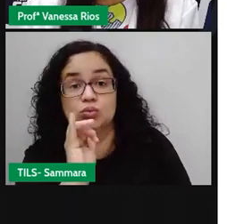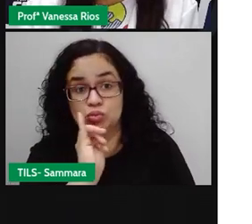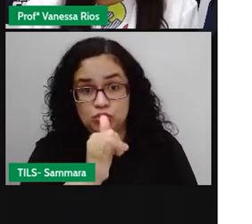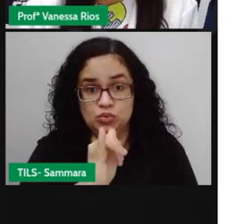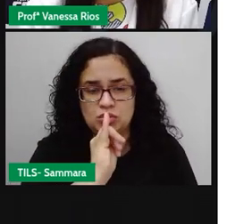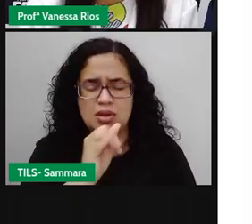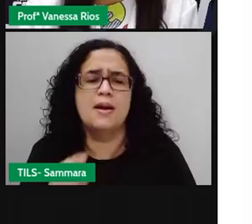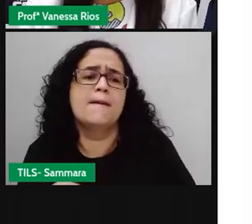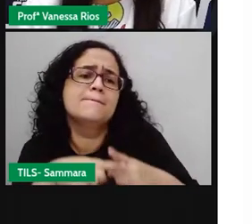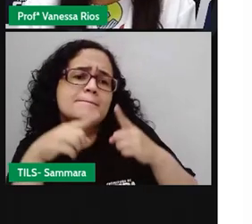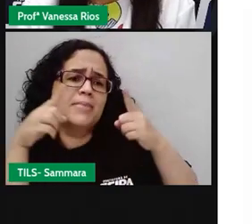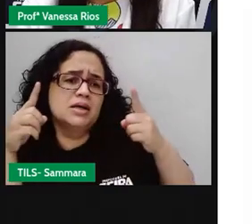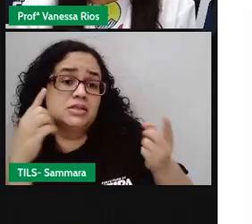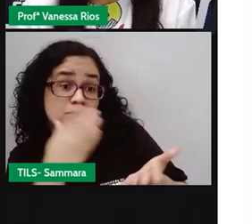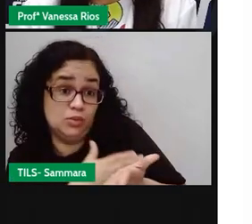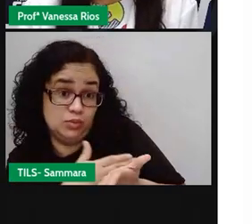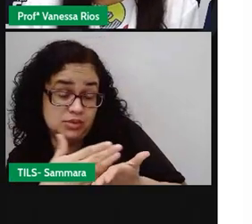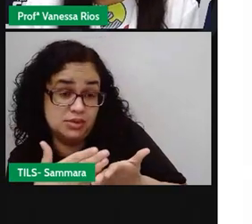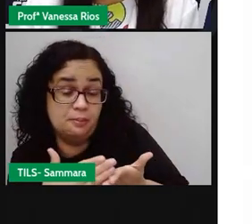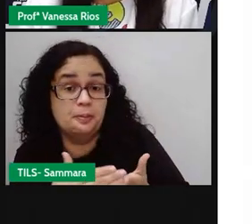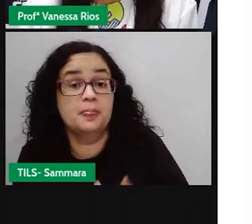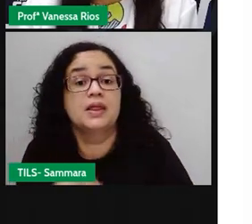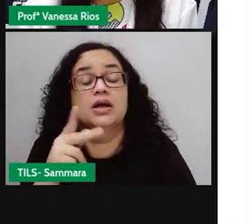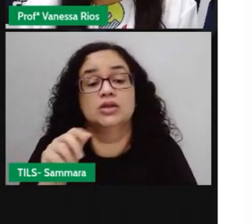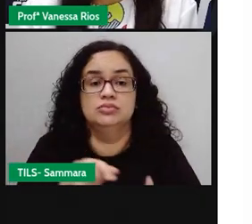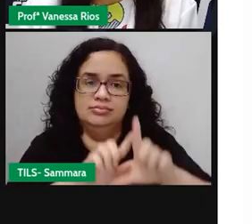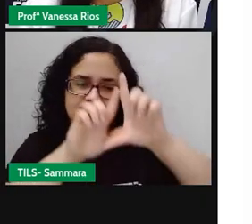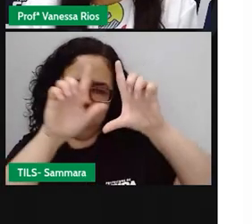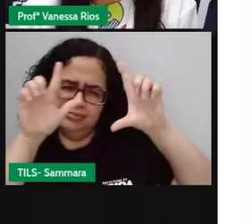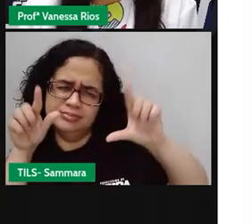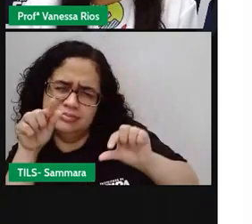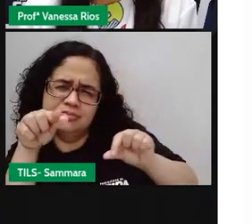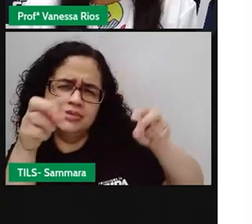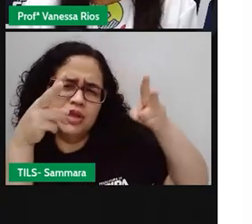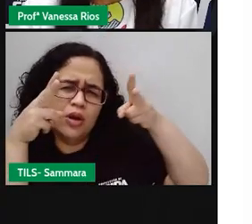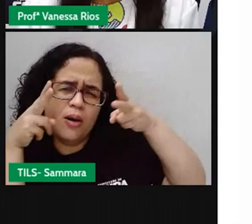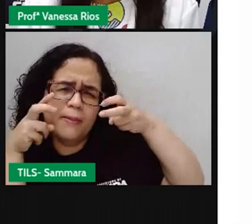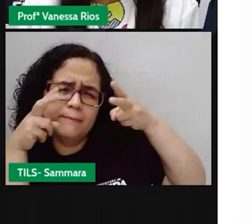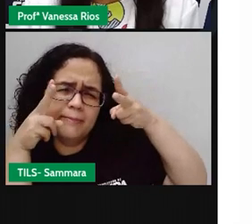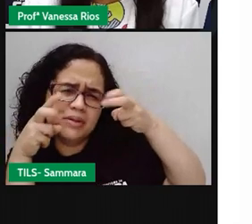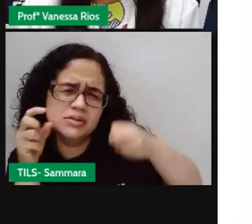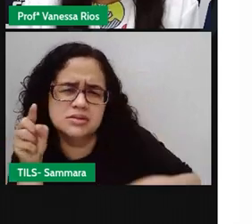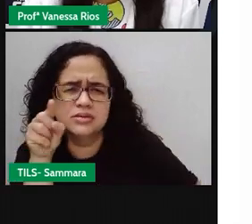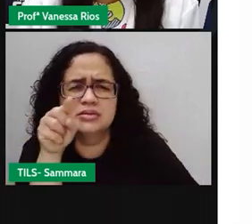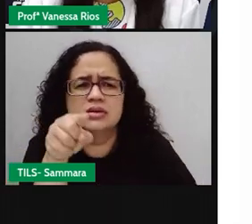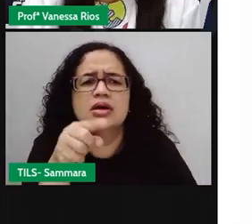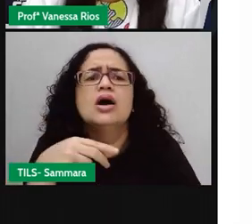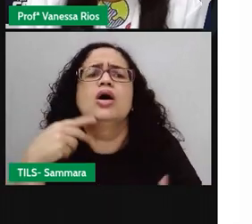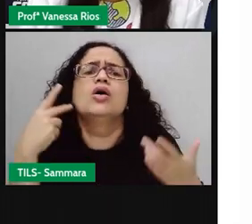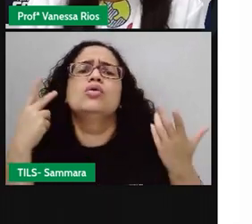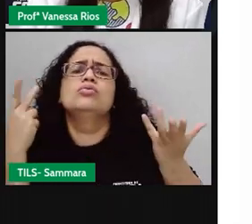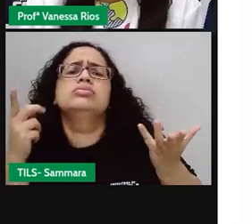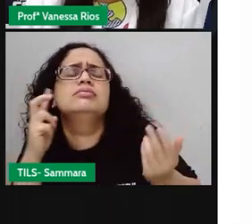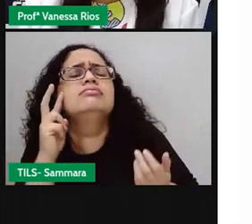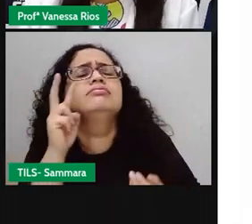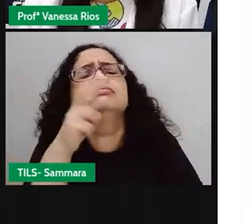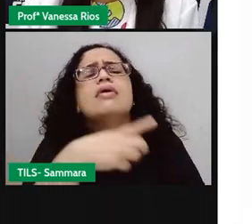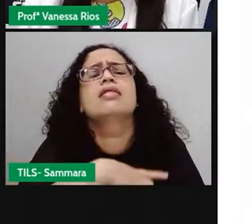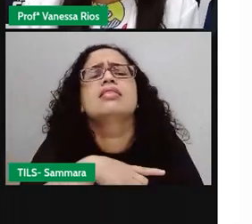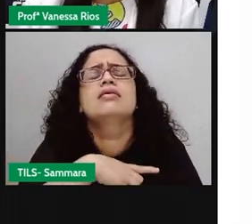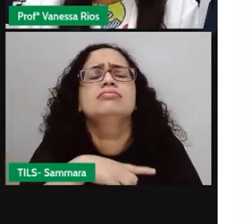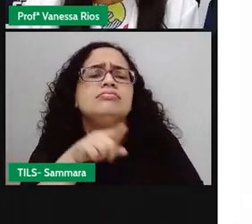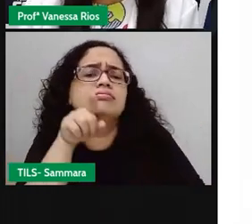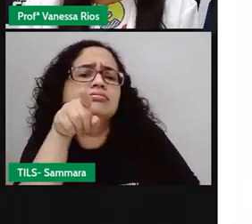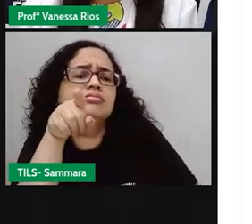Mas para começar, a pró colocou uma imagem para a gente observar o que está aparecendo aí nessa